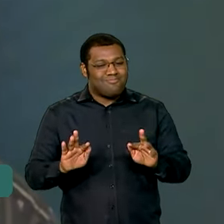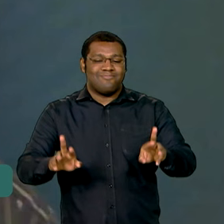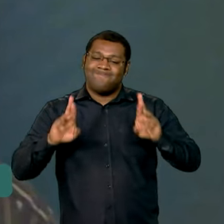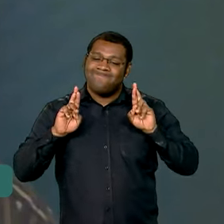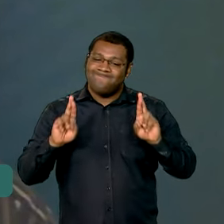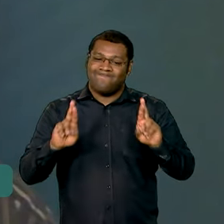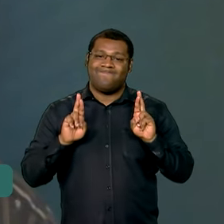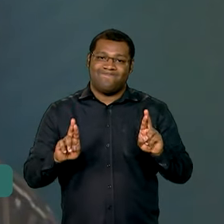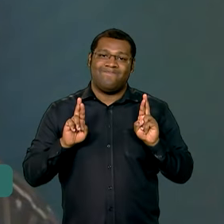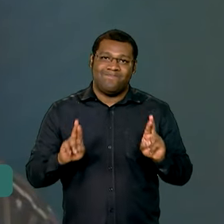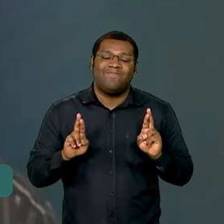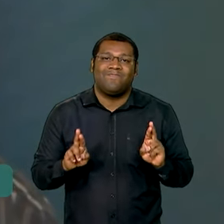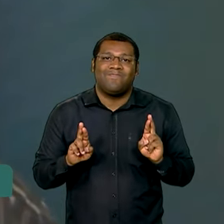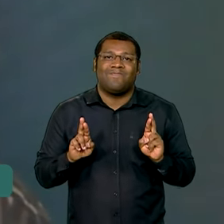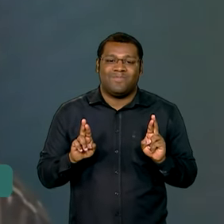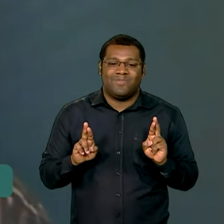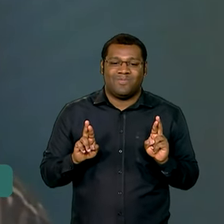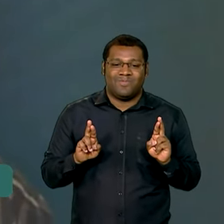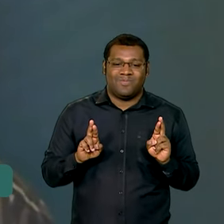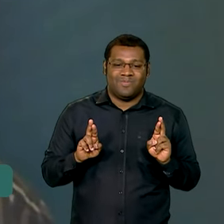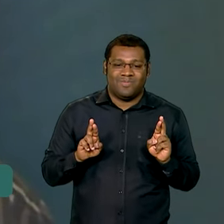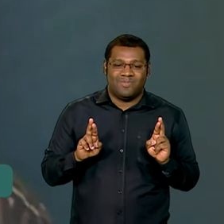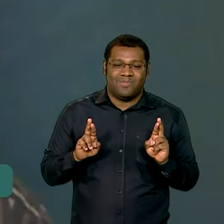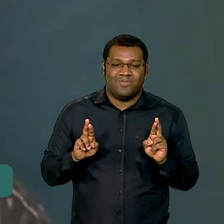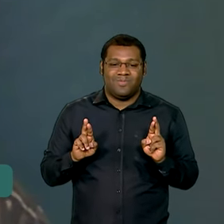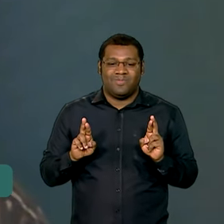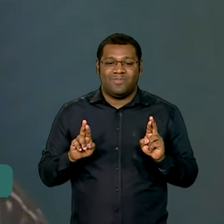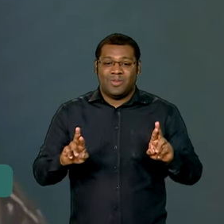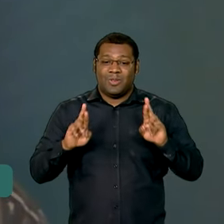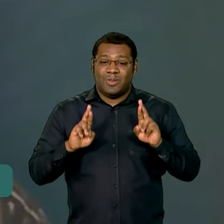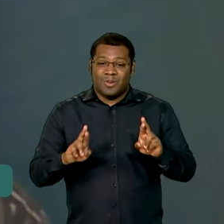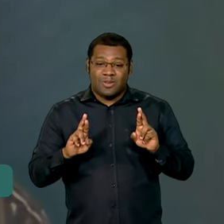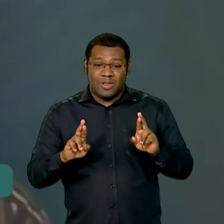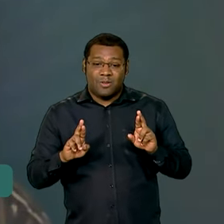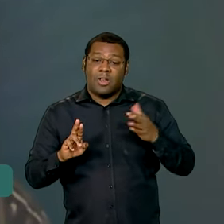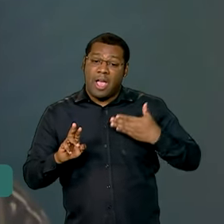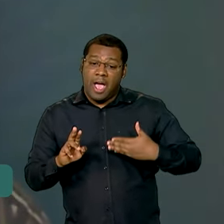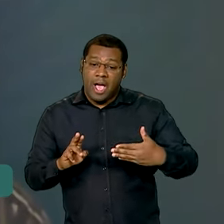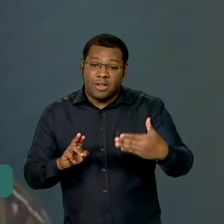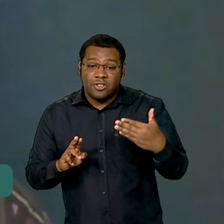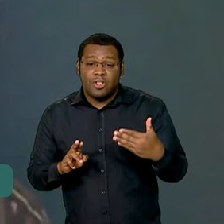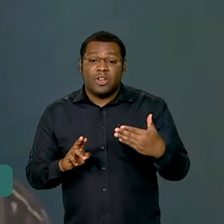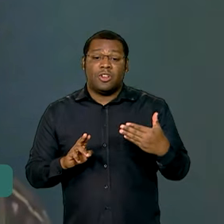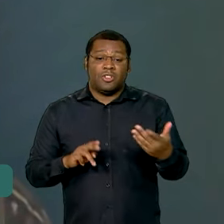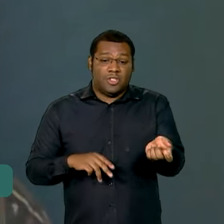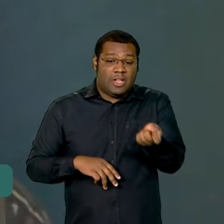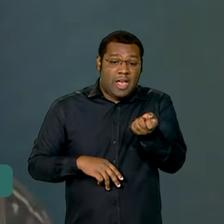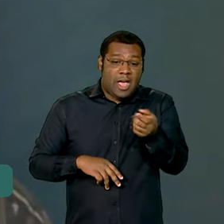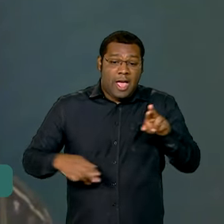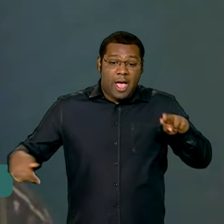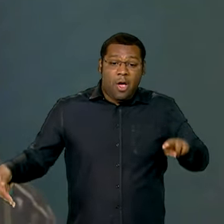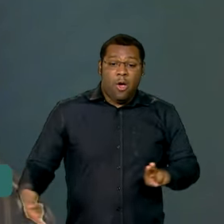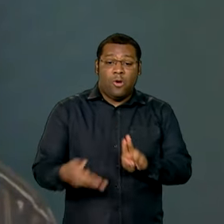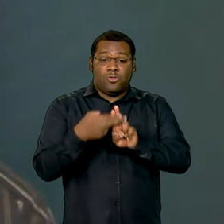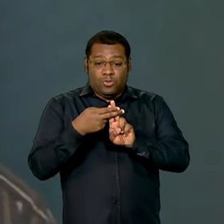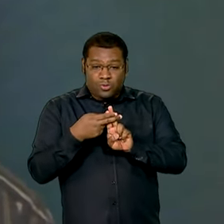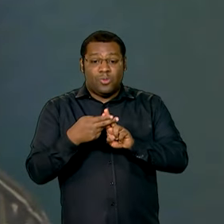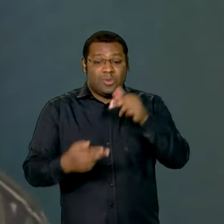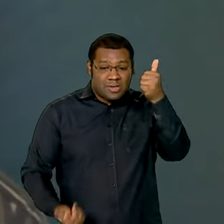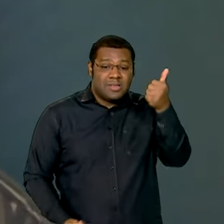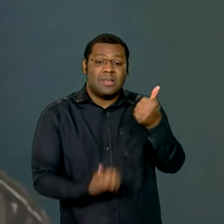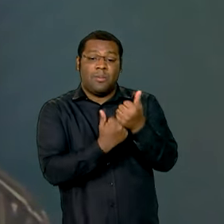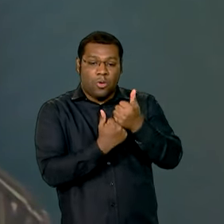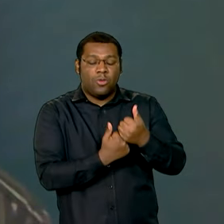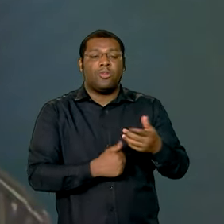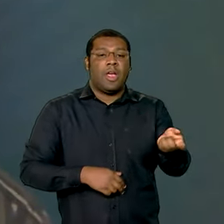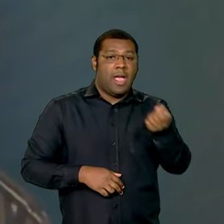não encontrar mais esses problemas de desabastecimento na rede pública, porque a insulina